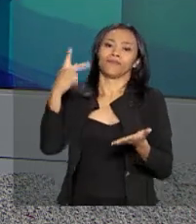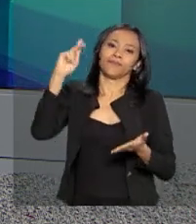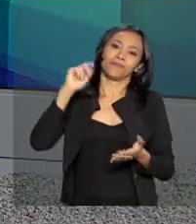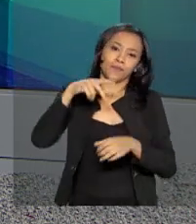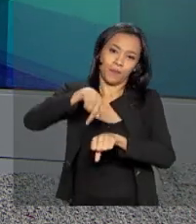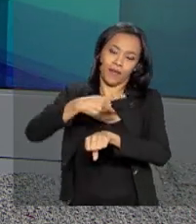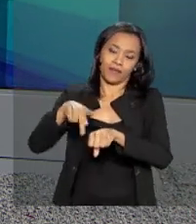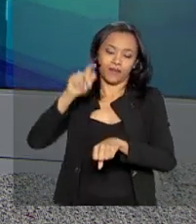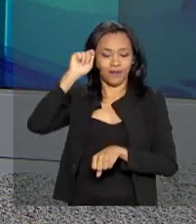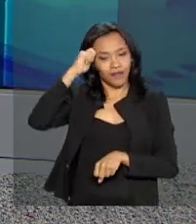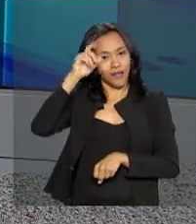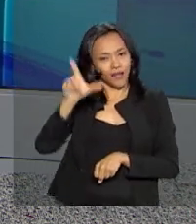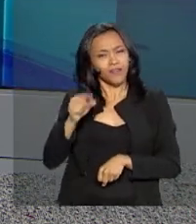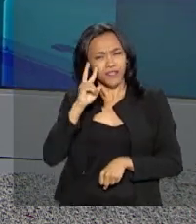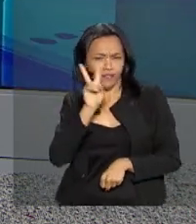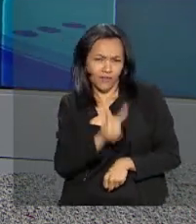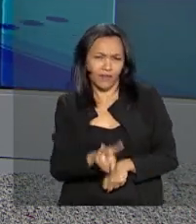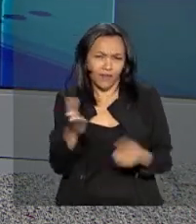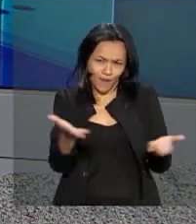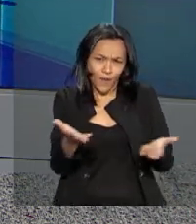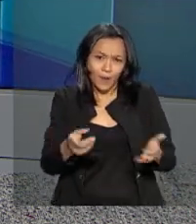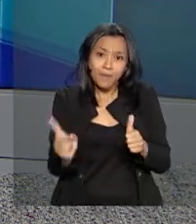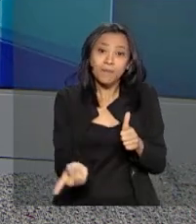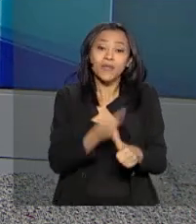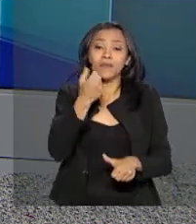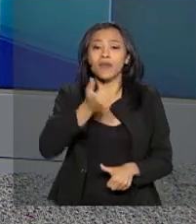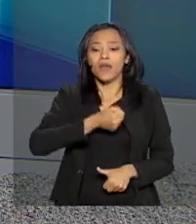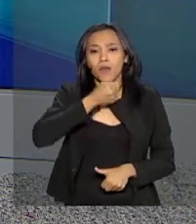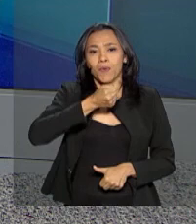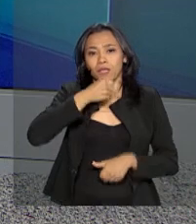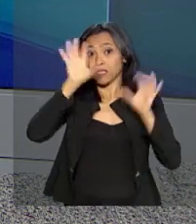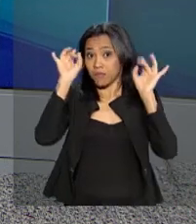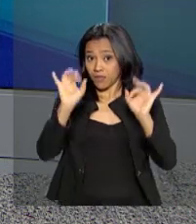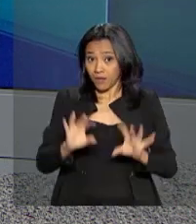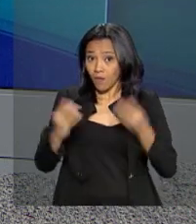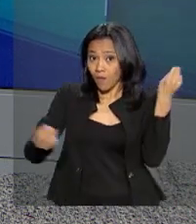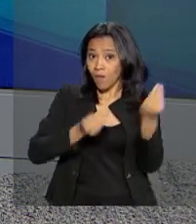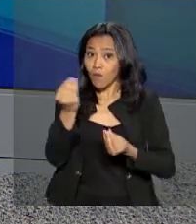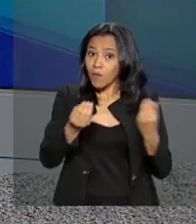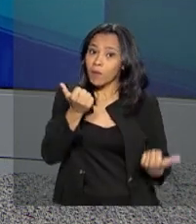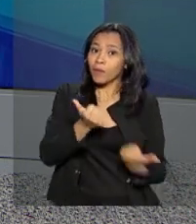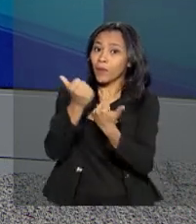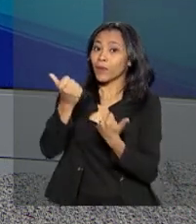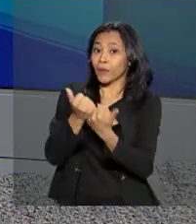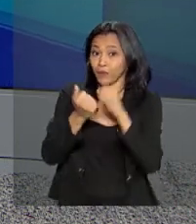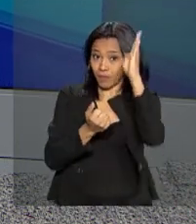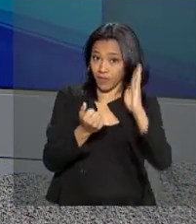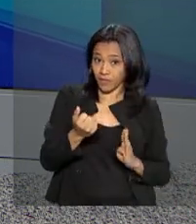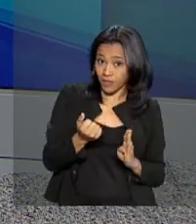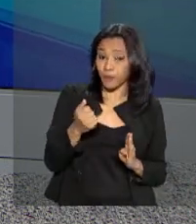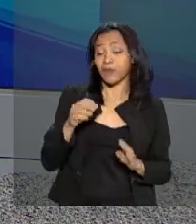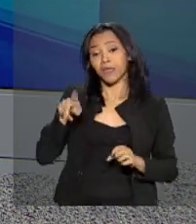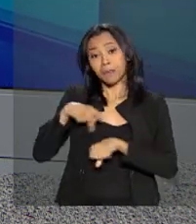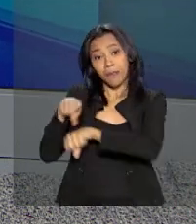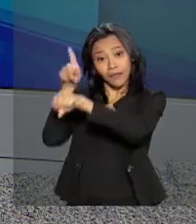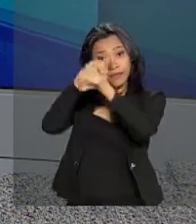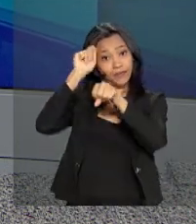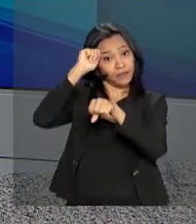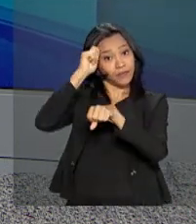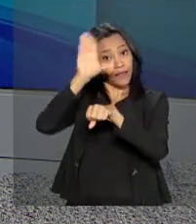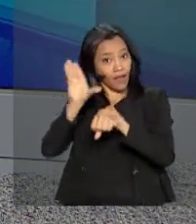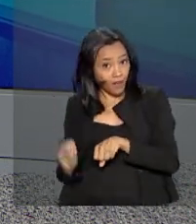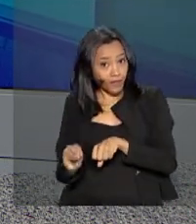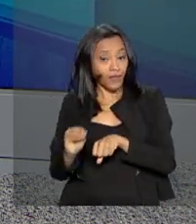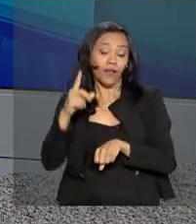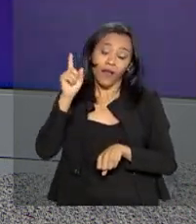É o que você vai ver agora na primeira reportagem especial sobre a cooperação técnica entre Brasil e países da África. A